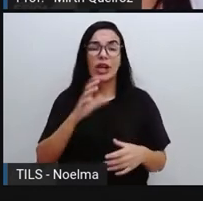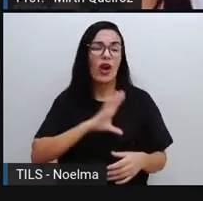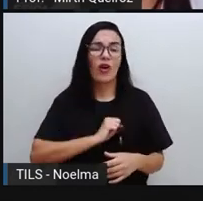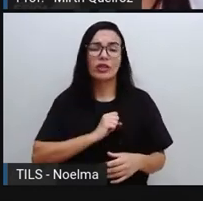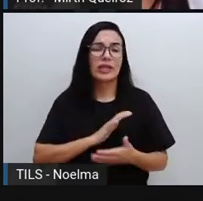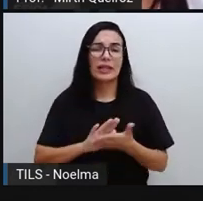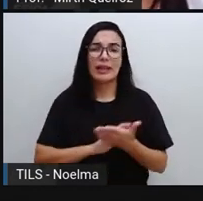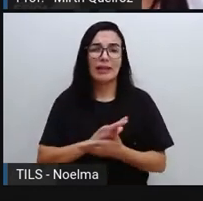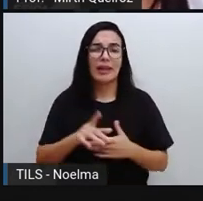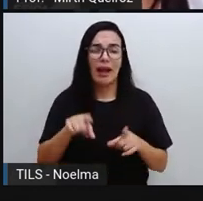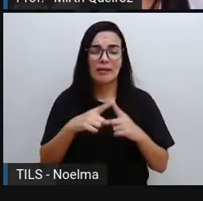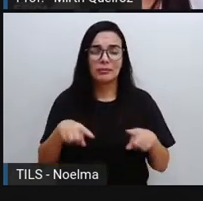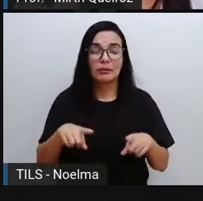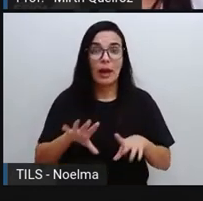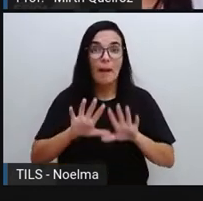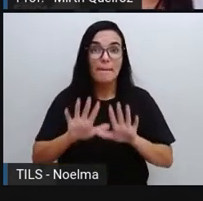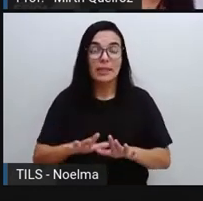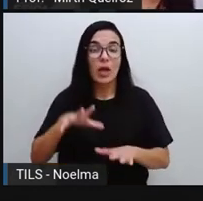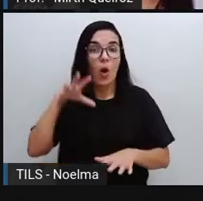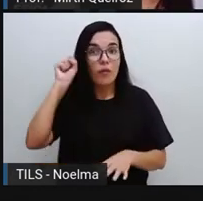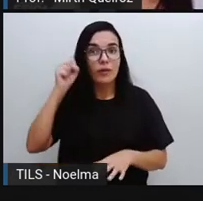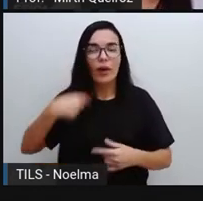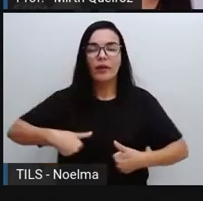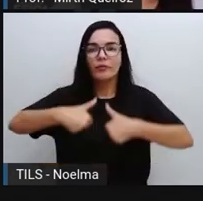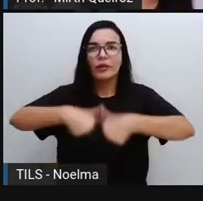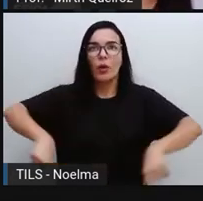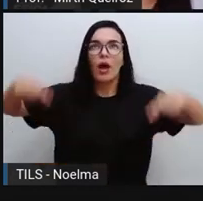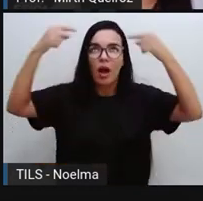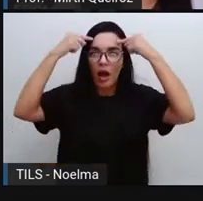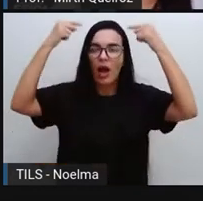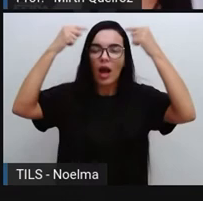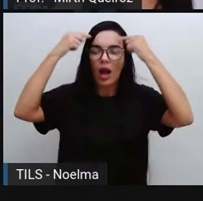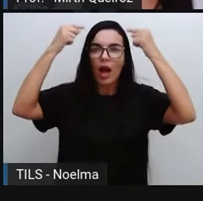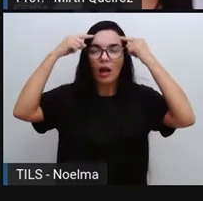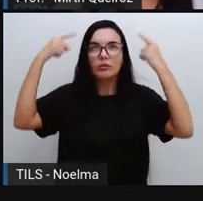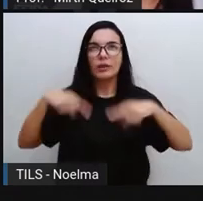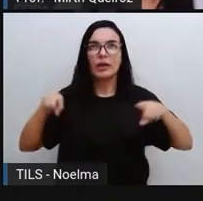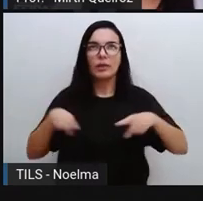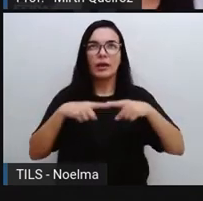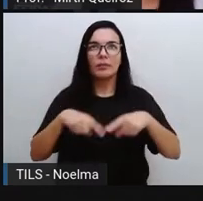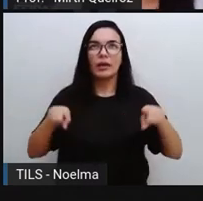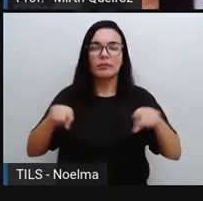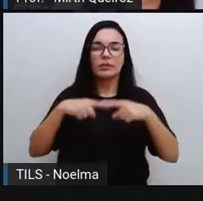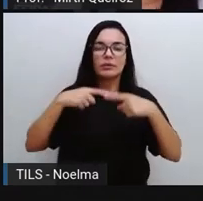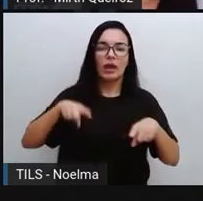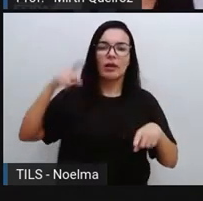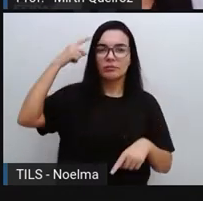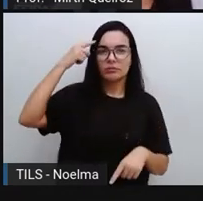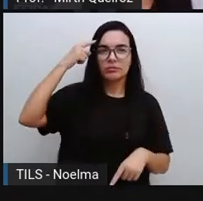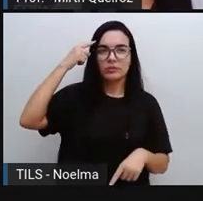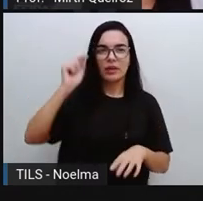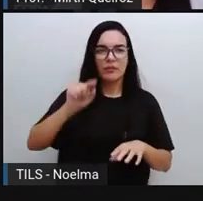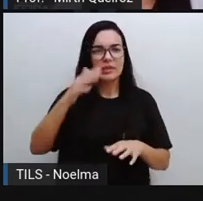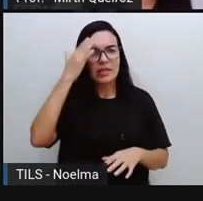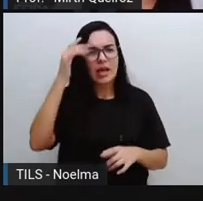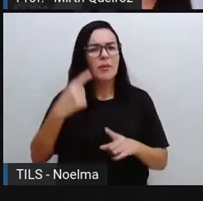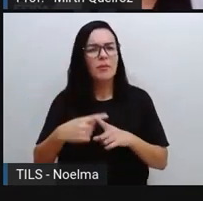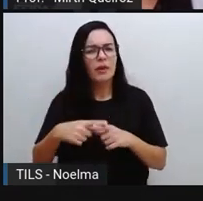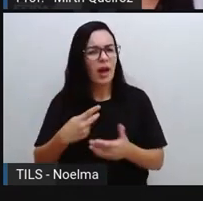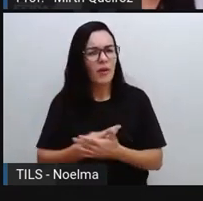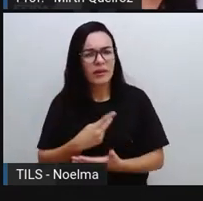gostam desse tipo de música, mas essa música, ela não sai da sua cabeça? Você sabe por que que isso acontece?